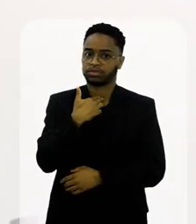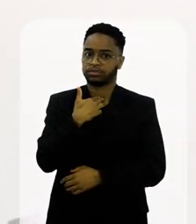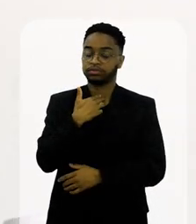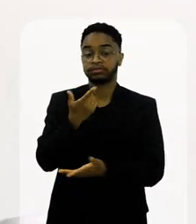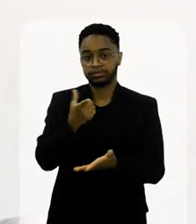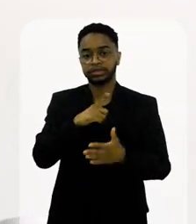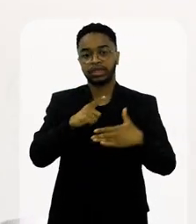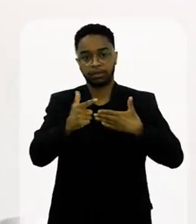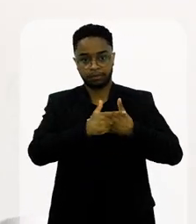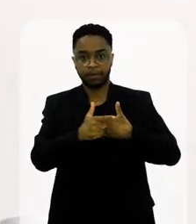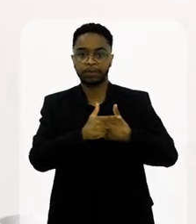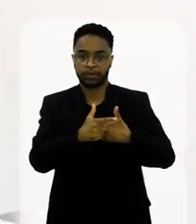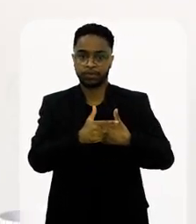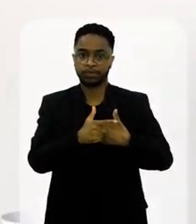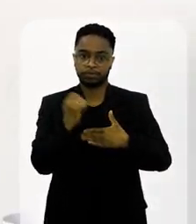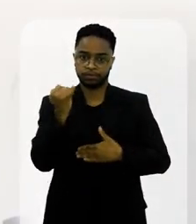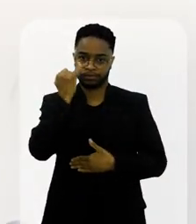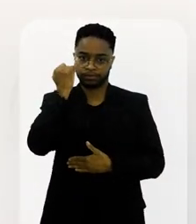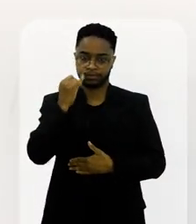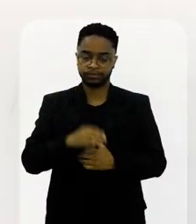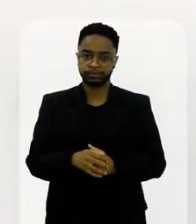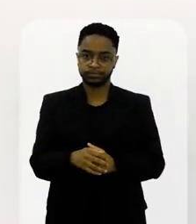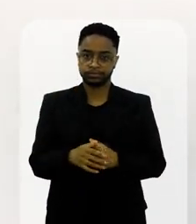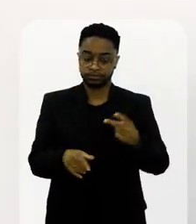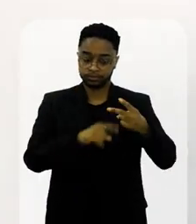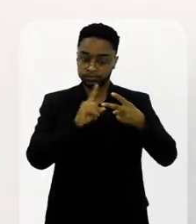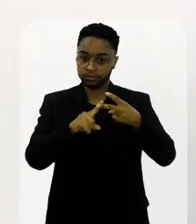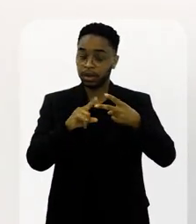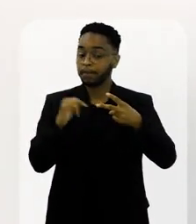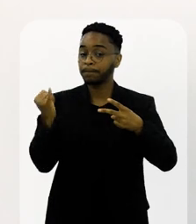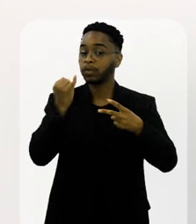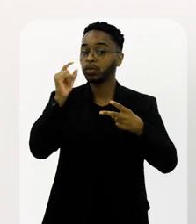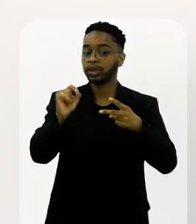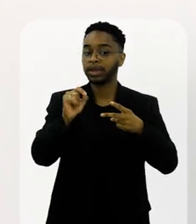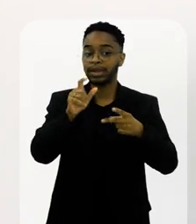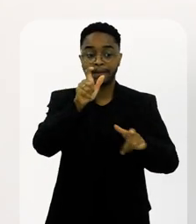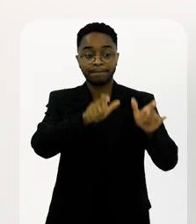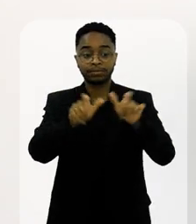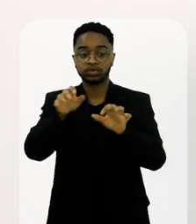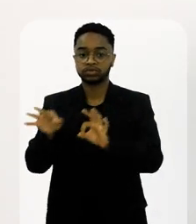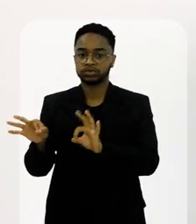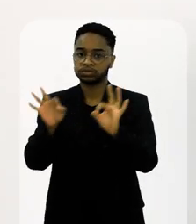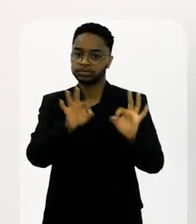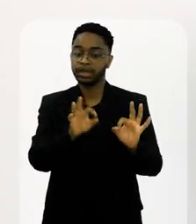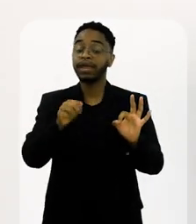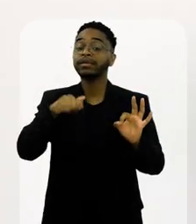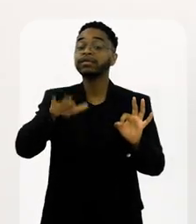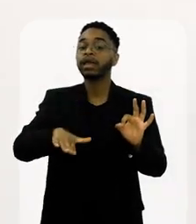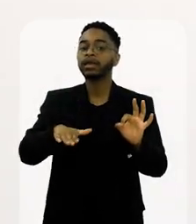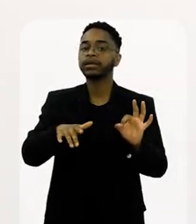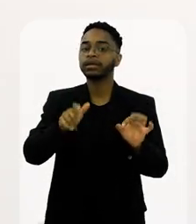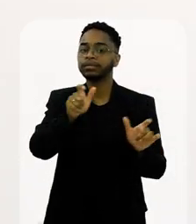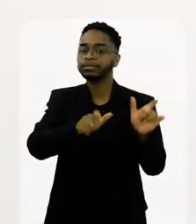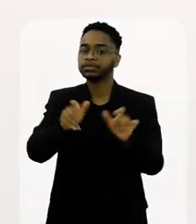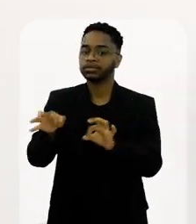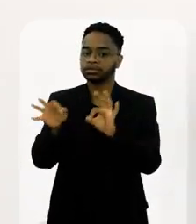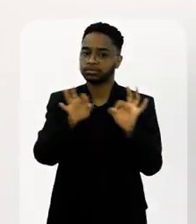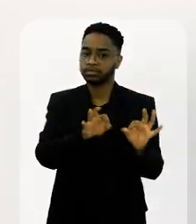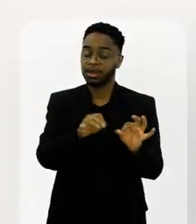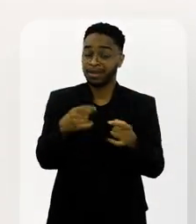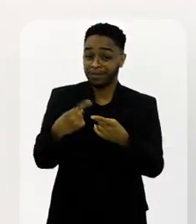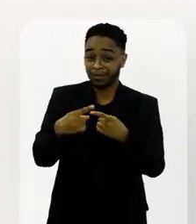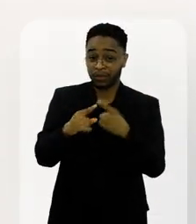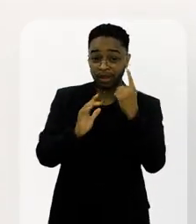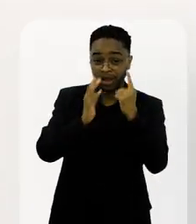papel, tem esse poder, importante. E um outro ponto importante é o público. Quem é esse público? O